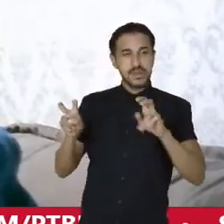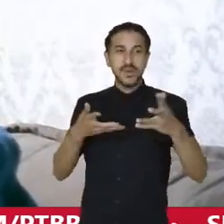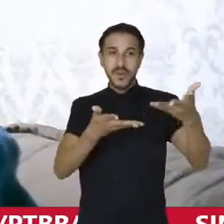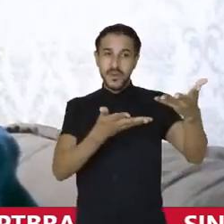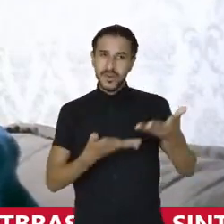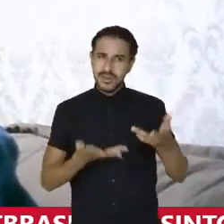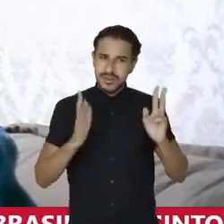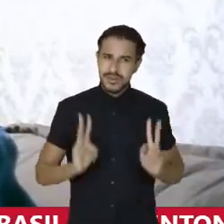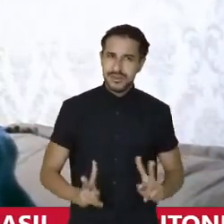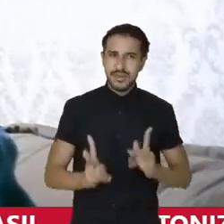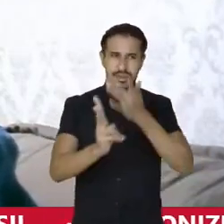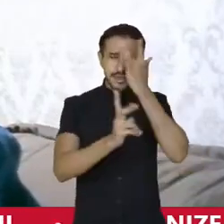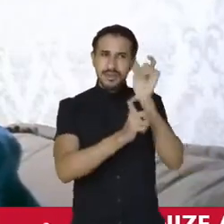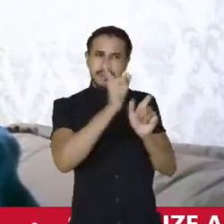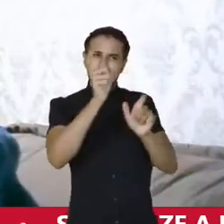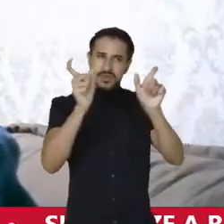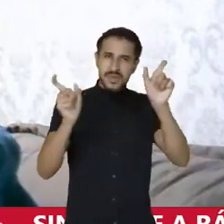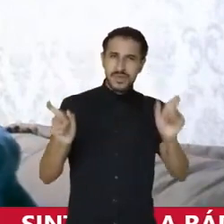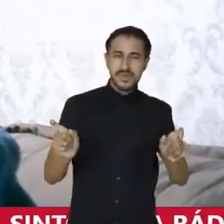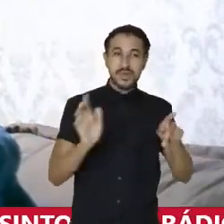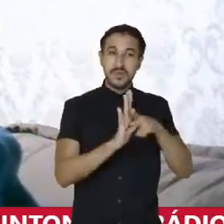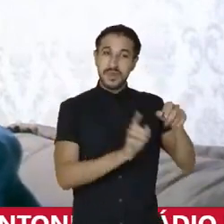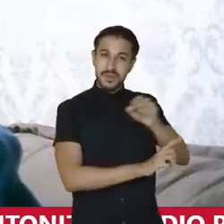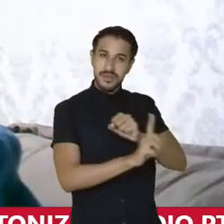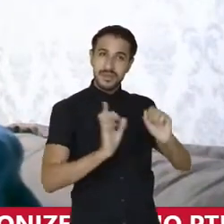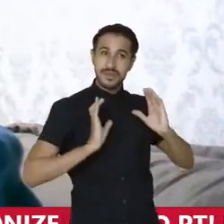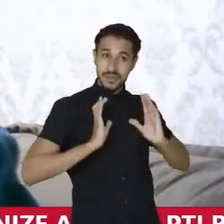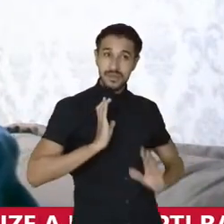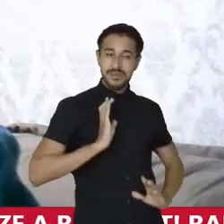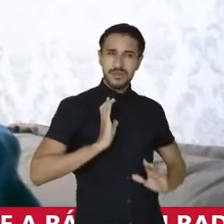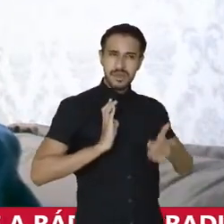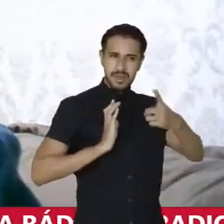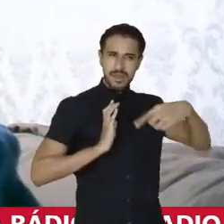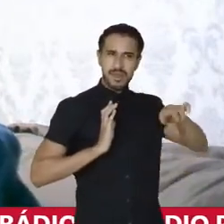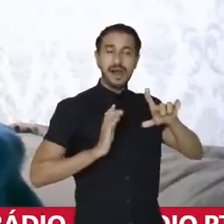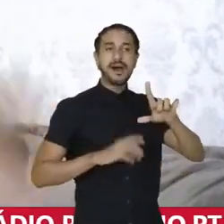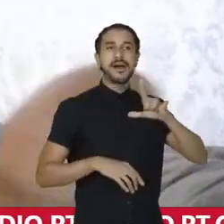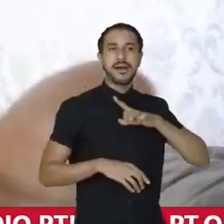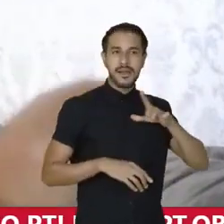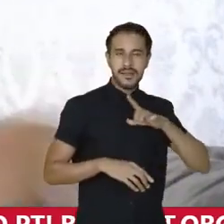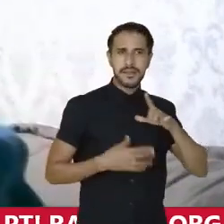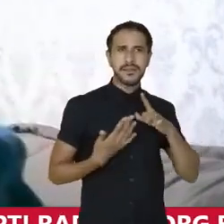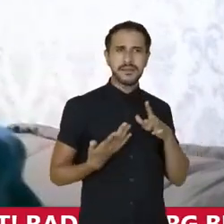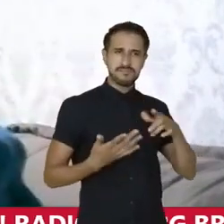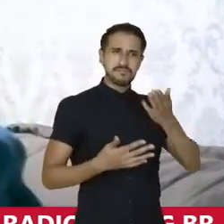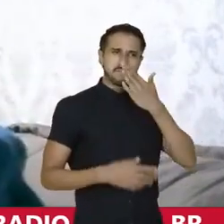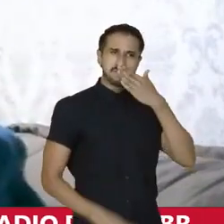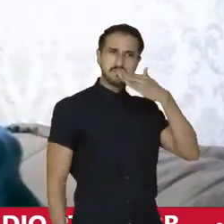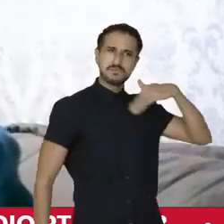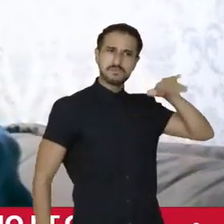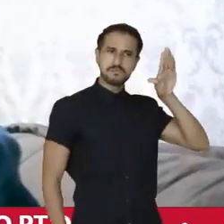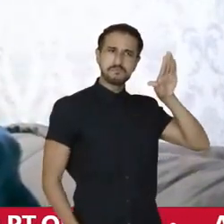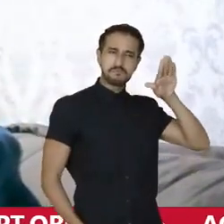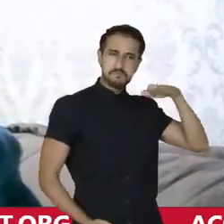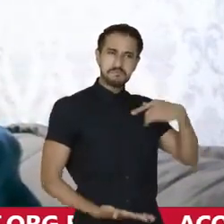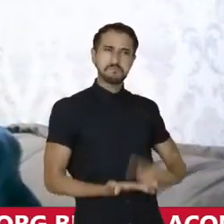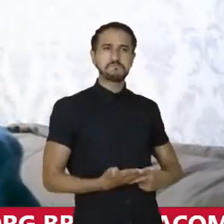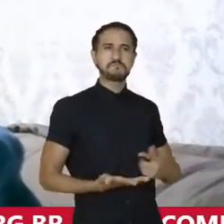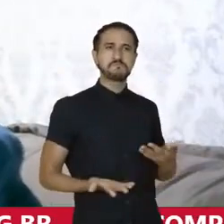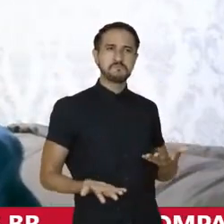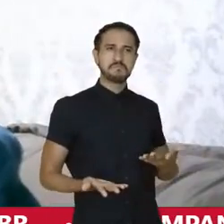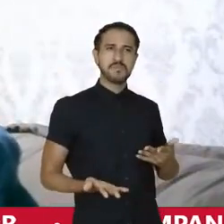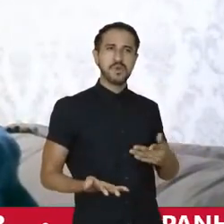convidamos sempre pessoas da sociedade civil que têm esse compromisso firmado